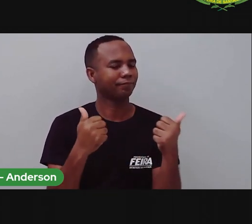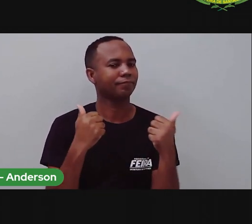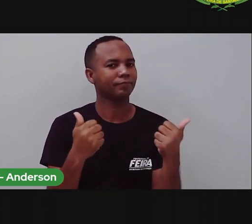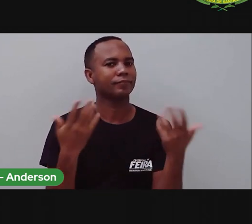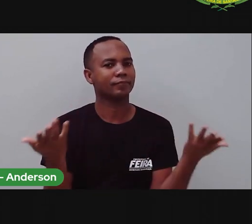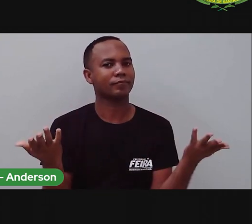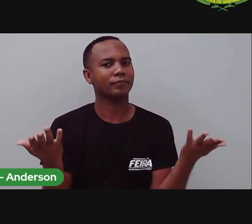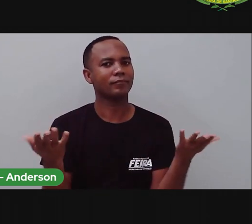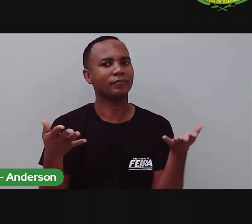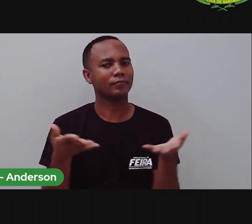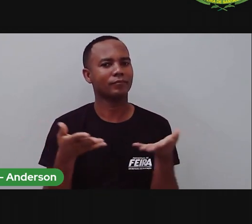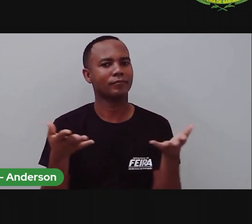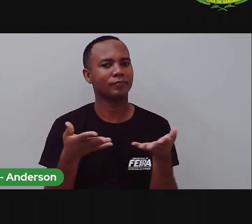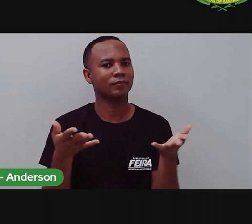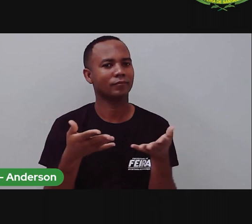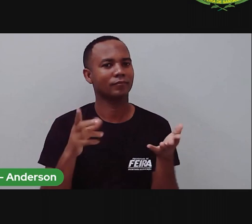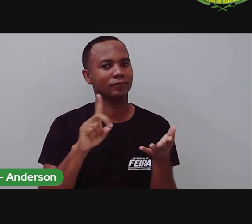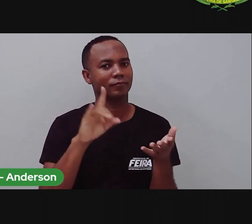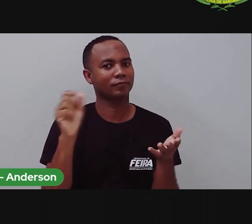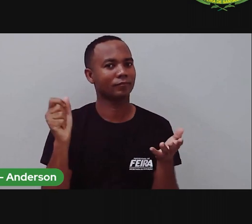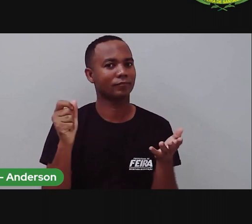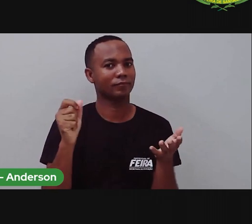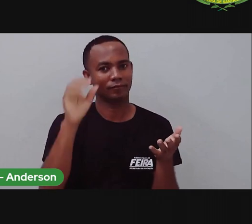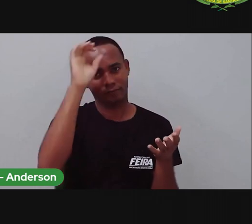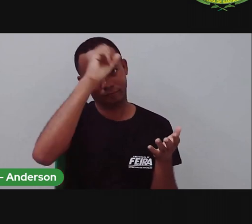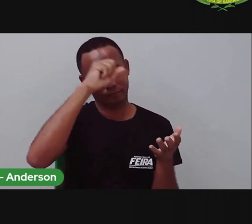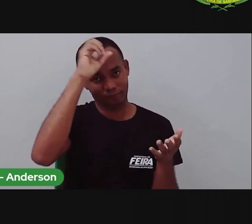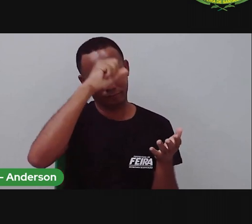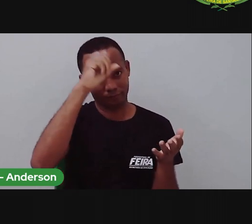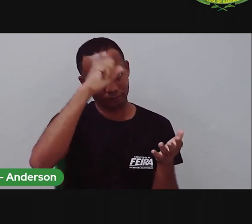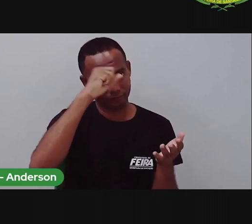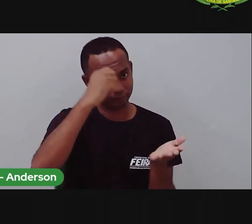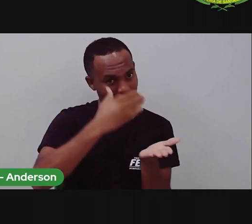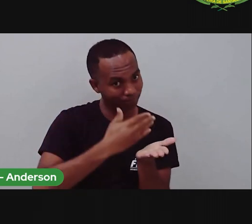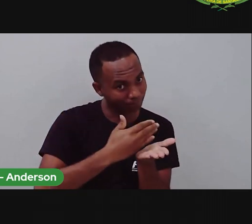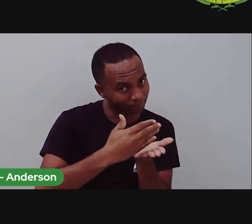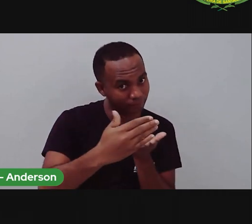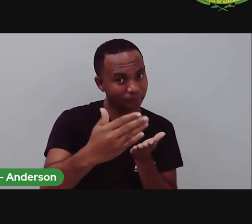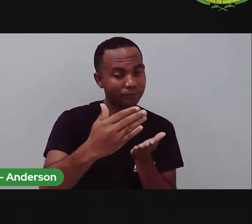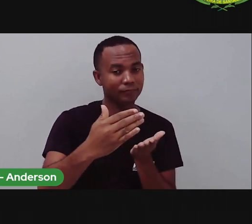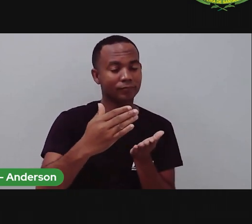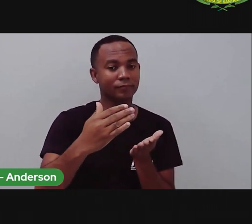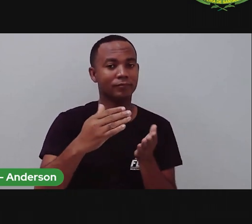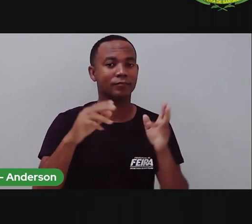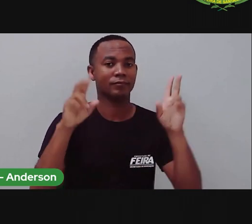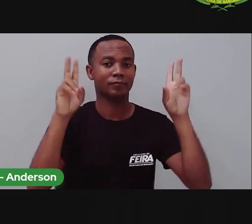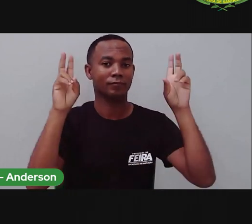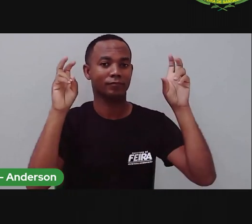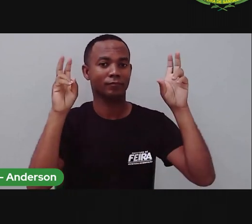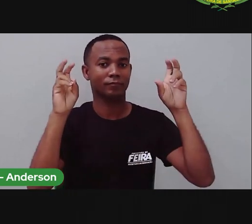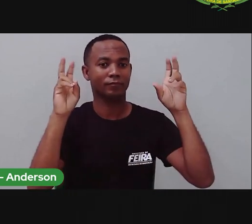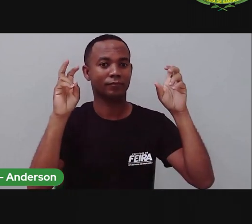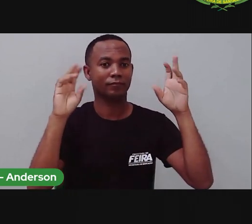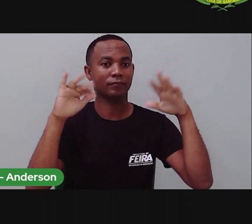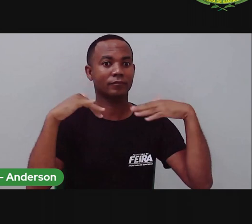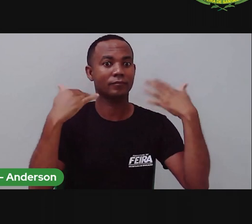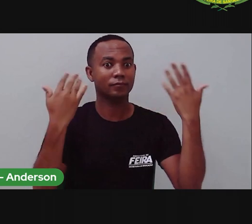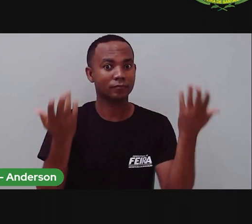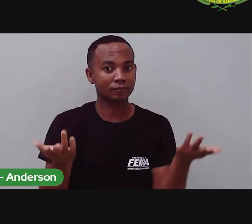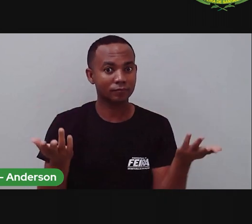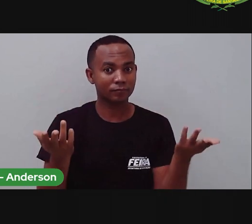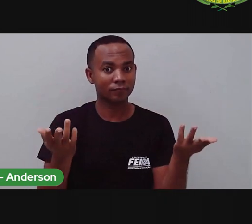nesse momento aí de aprendizagem e vamos continuar com o nosso tema da semana que são os